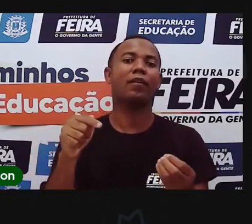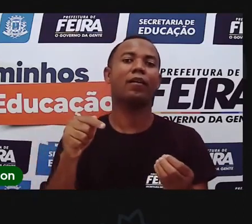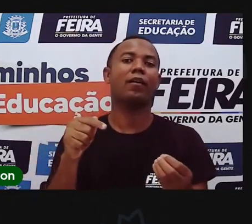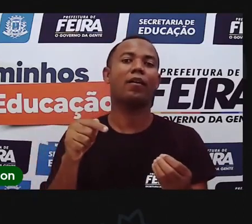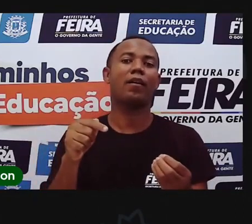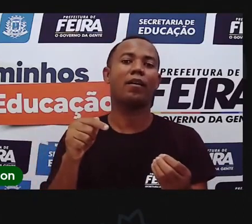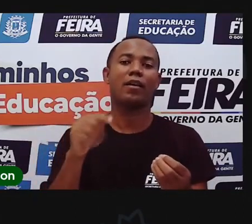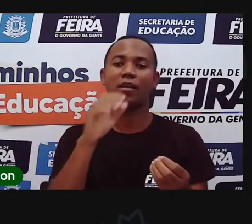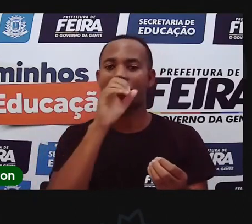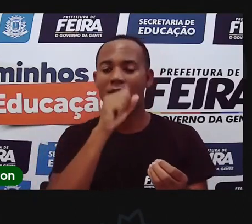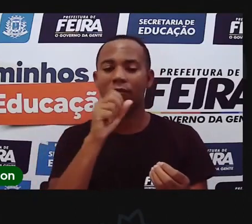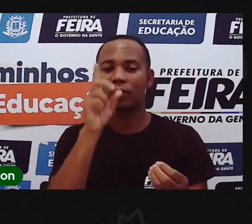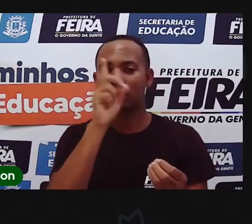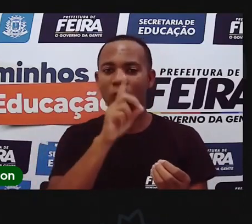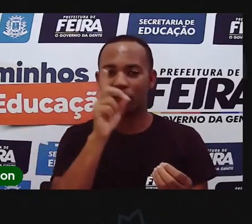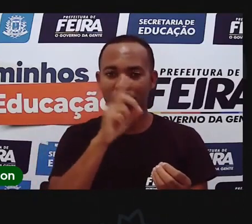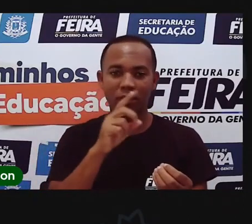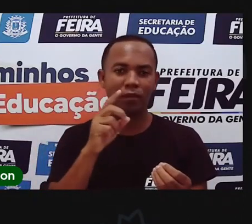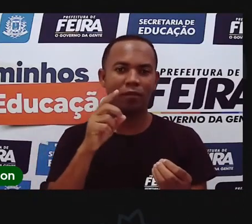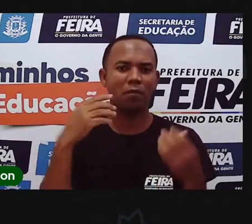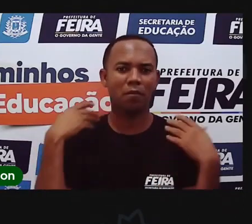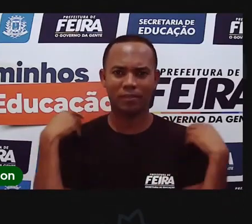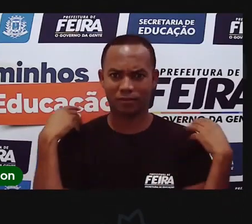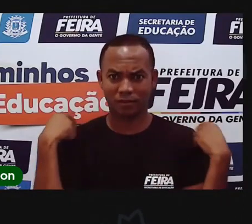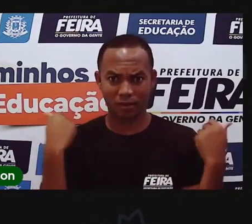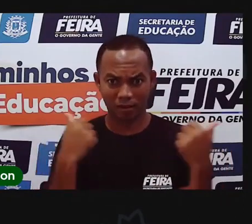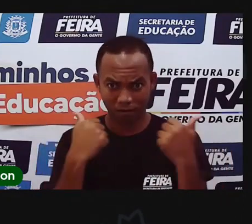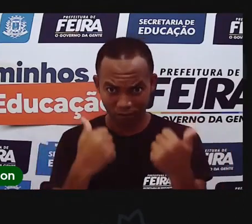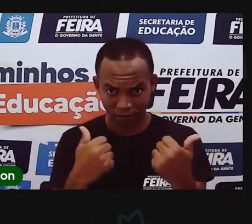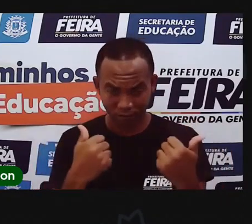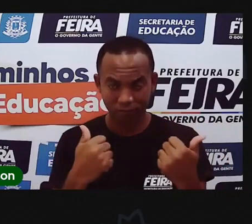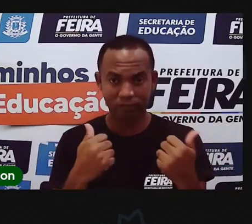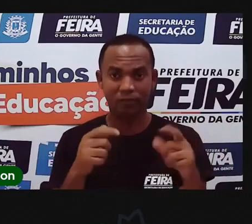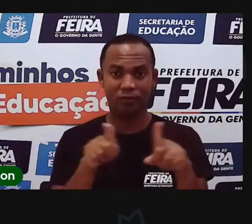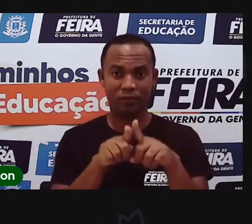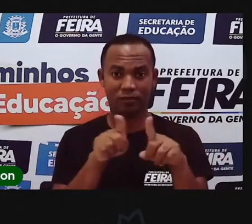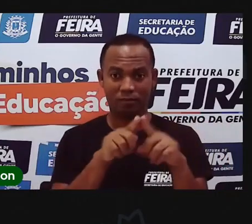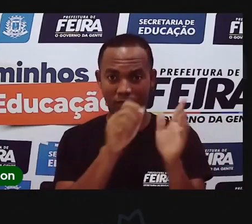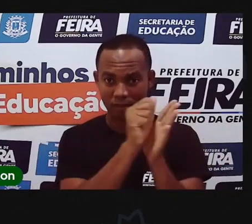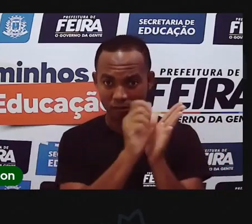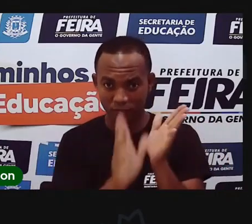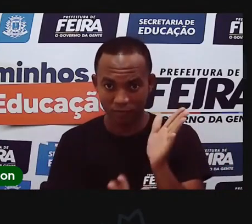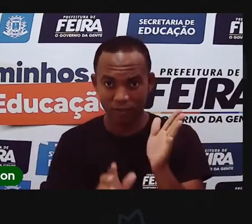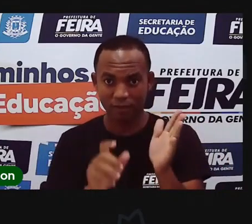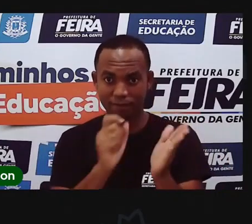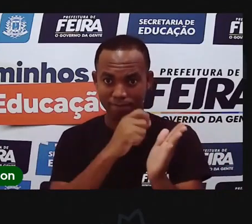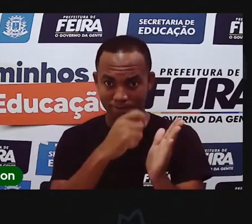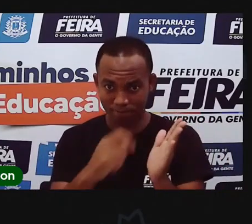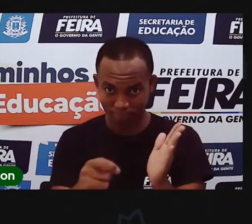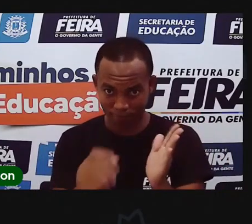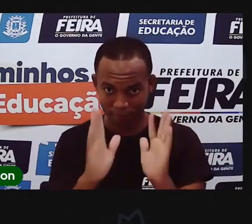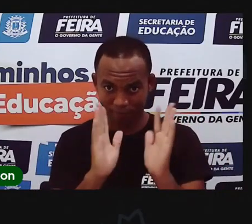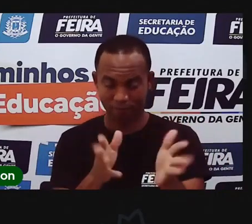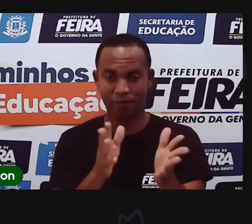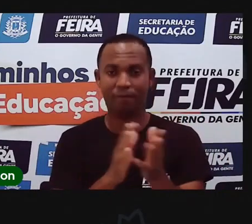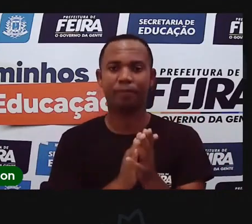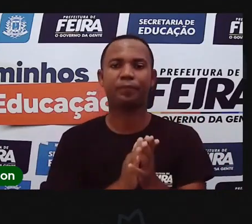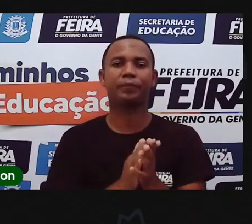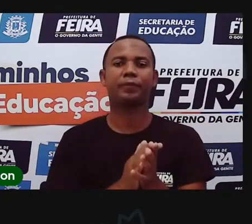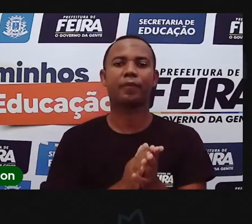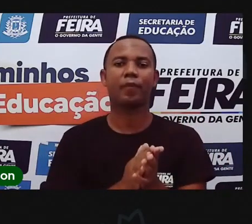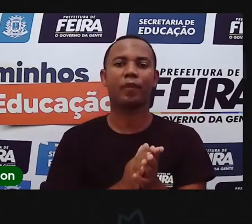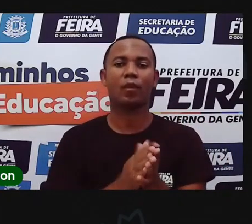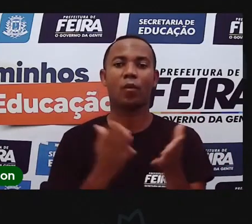Assistiram as aulas da Pró-Maria? Fizeram as atividades? Estudam direitinho? Vamos lá. A nossa aula